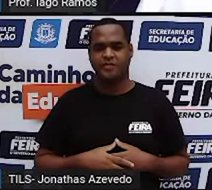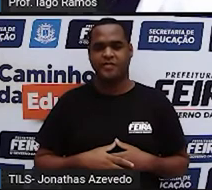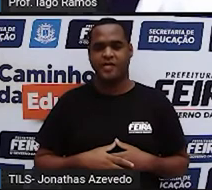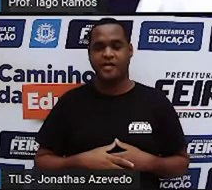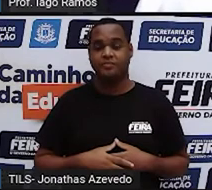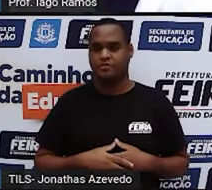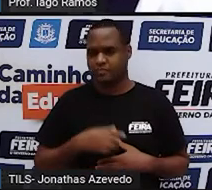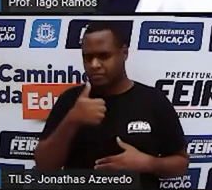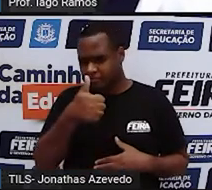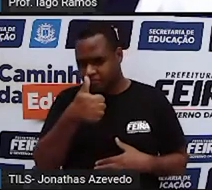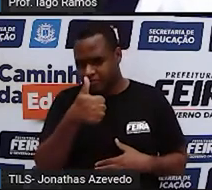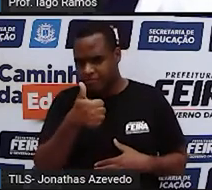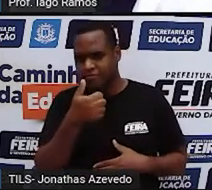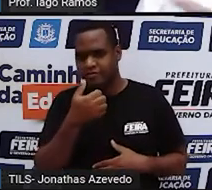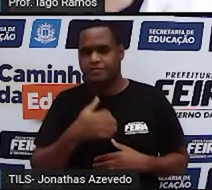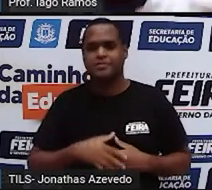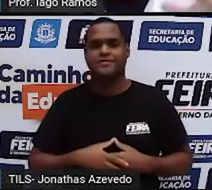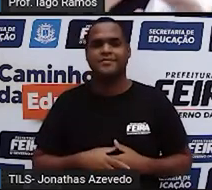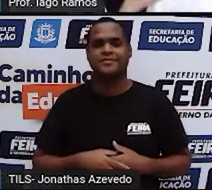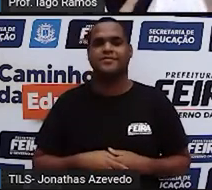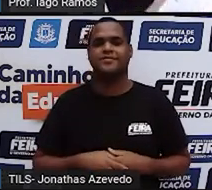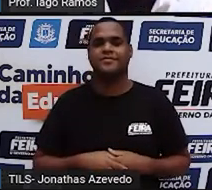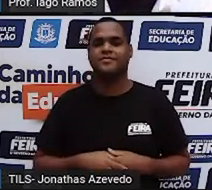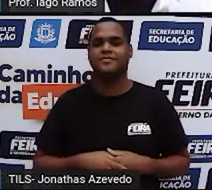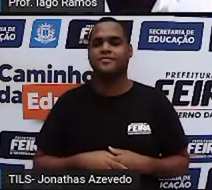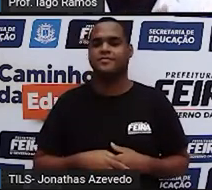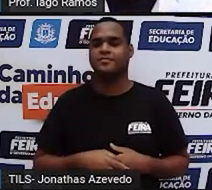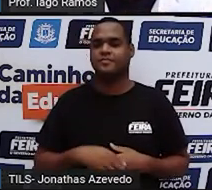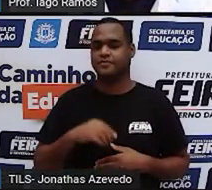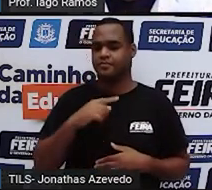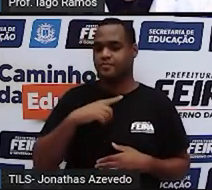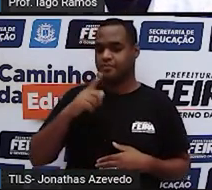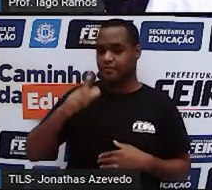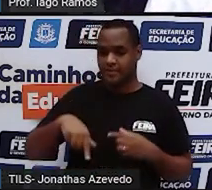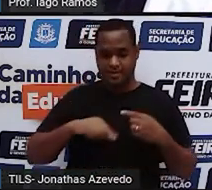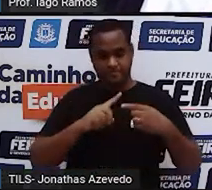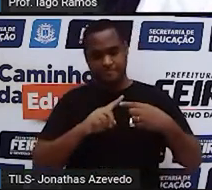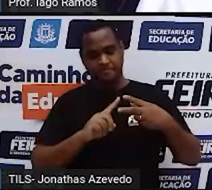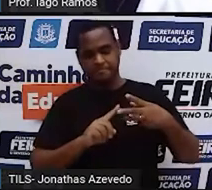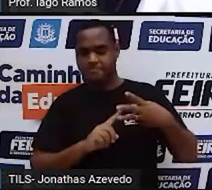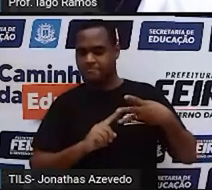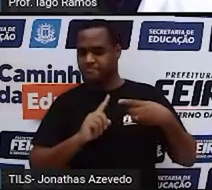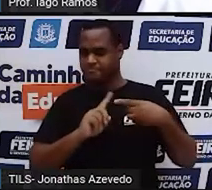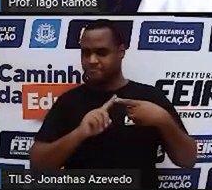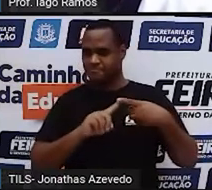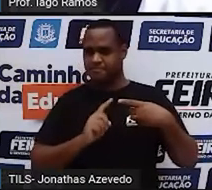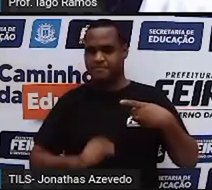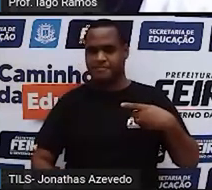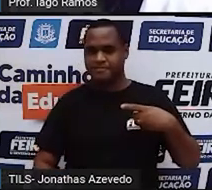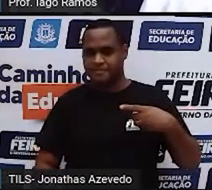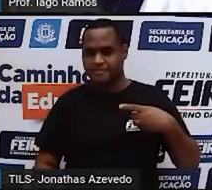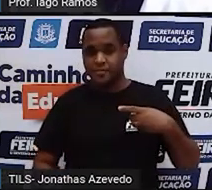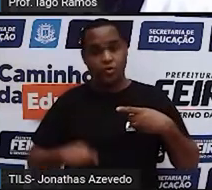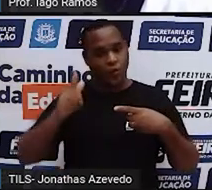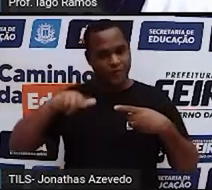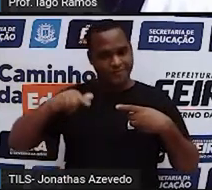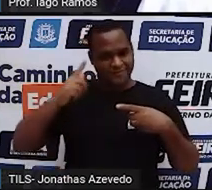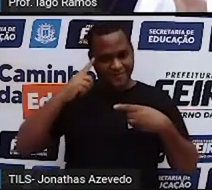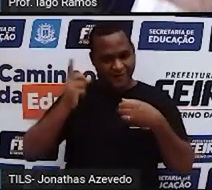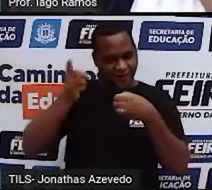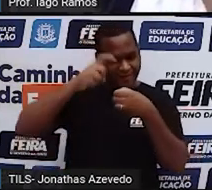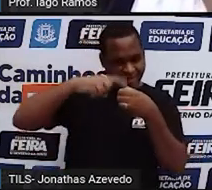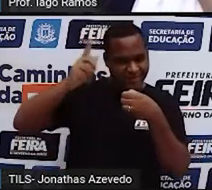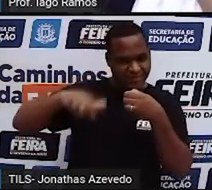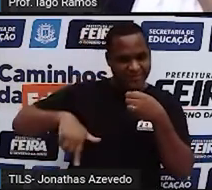Beleza? Vou repetir esses três primeiros passos, tá? Caso você não tenha acompanhado.